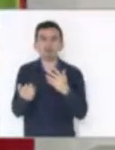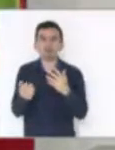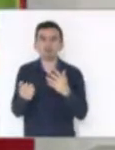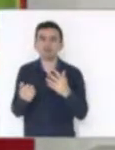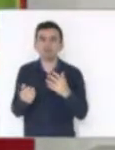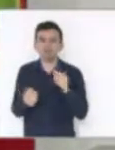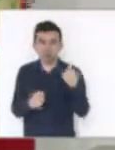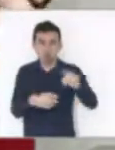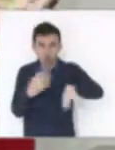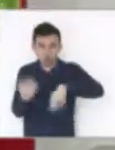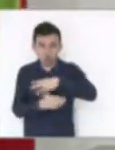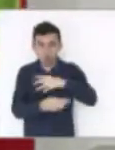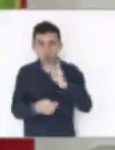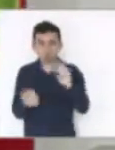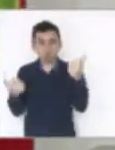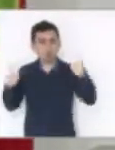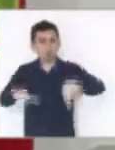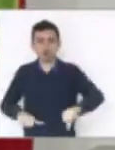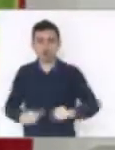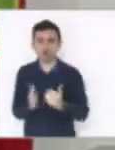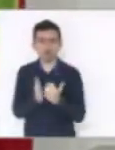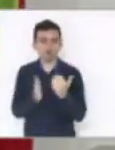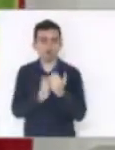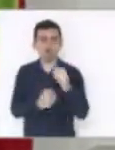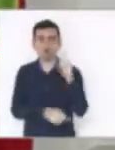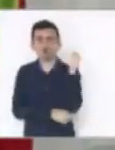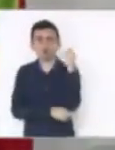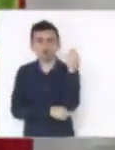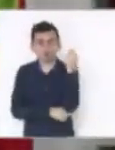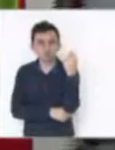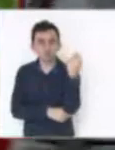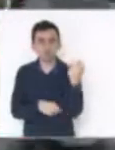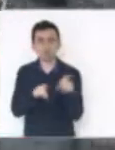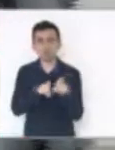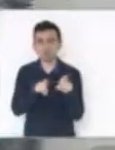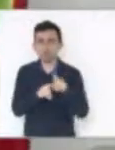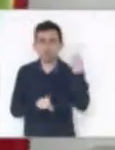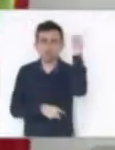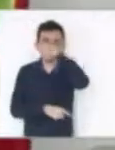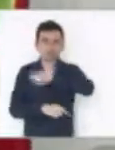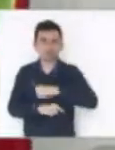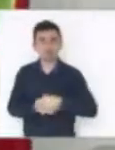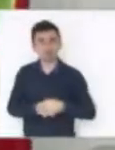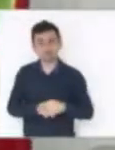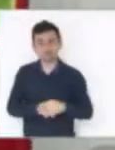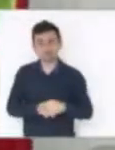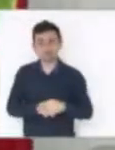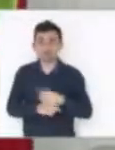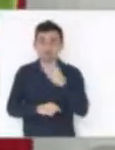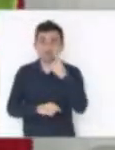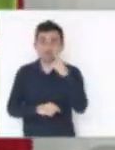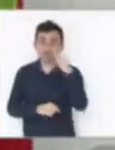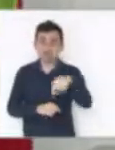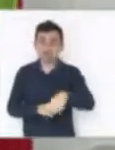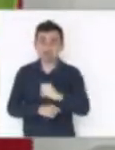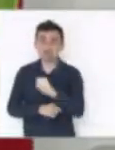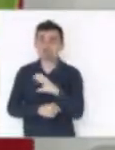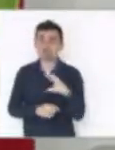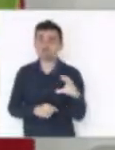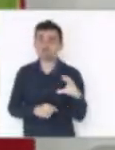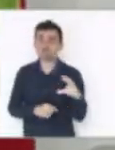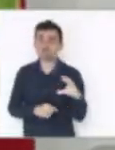palavra, não mais nem caos, Rio Grande do Sul que passa por uma situação complicada, a gente vê que a situação de Santa Catarina